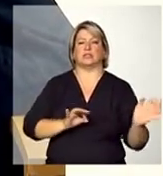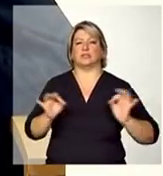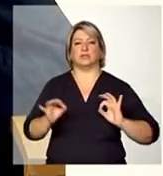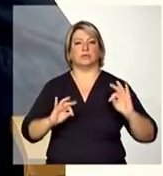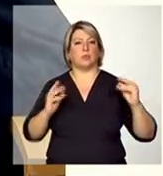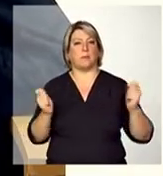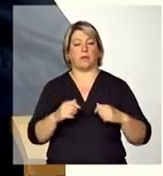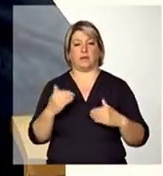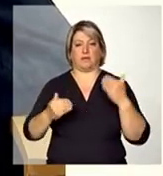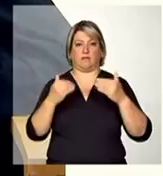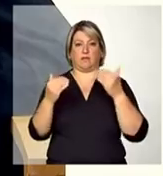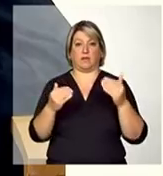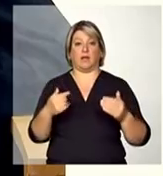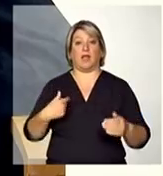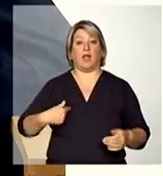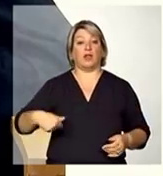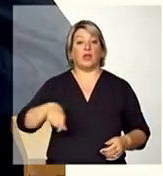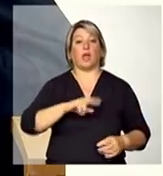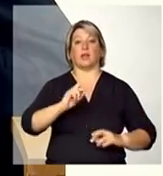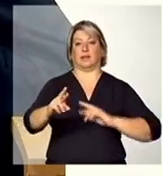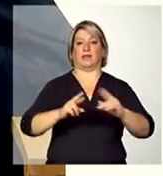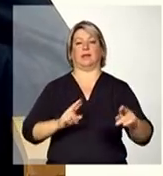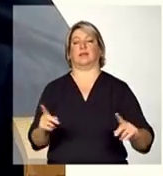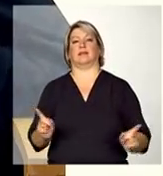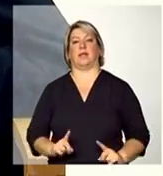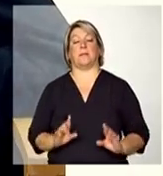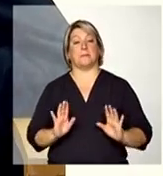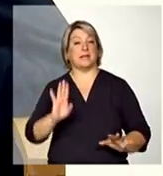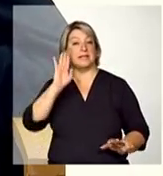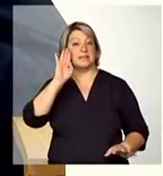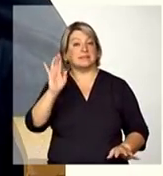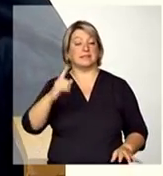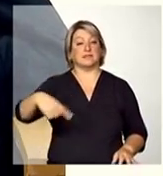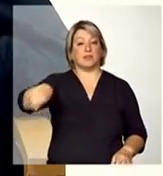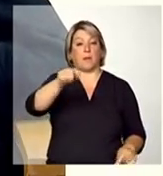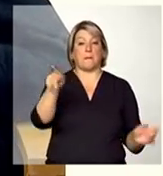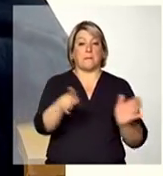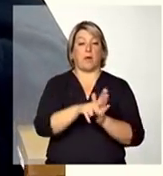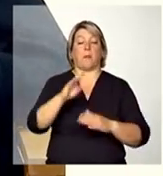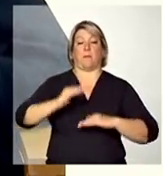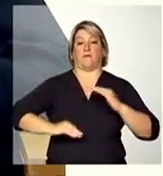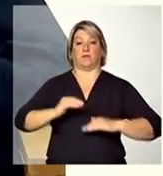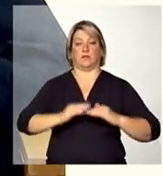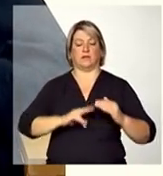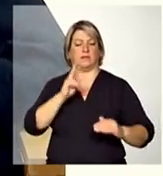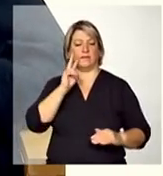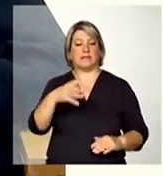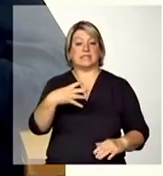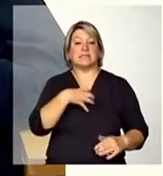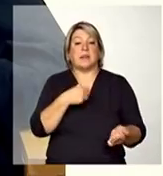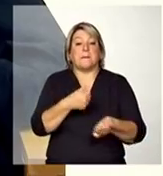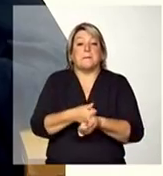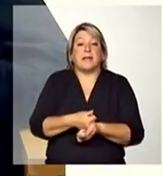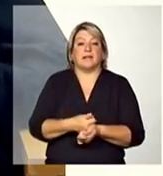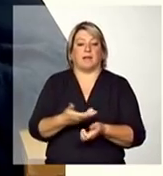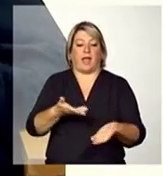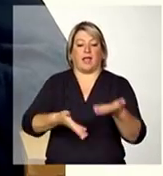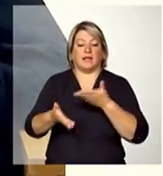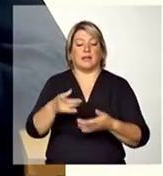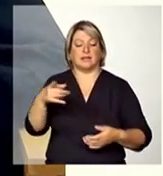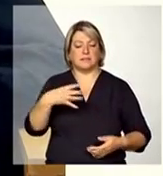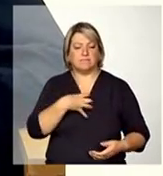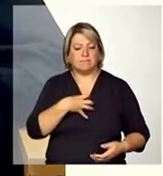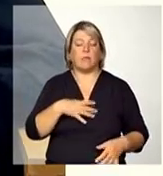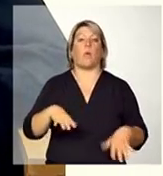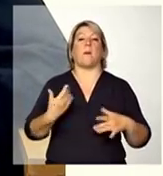não seja nós aqui a dar a resposta mas que sejam os próprios profissionais o olhar de quem já está lá no atendimento para saber qual é a melhor